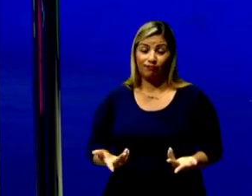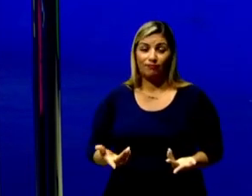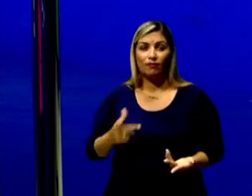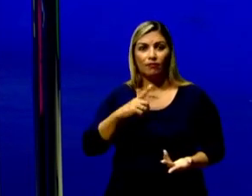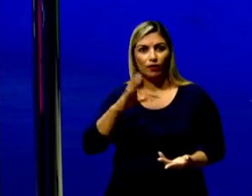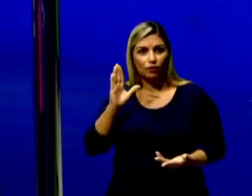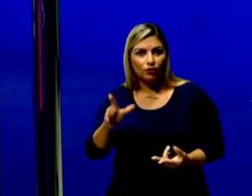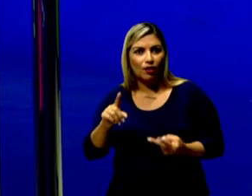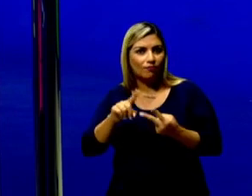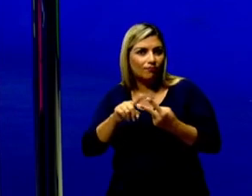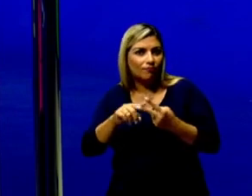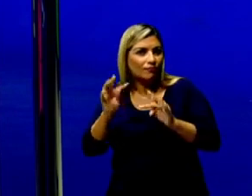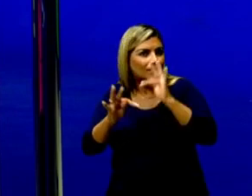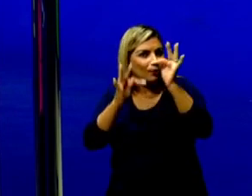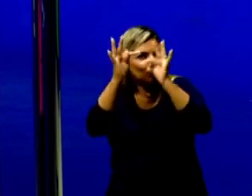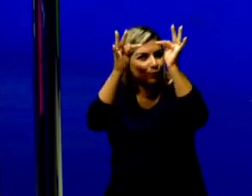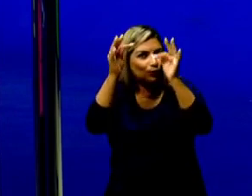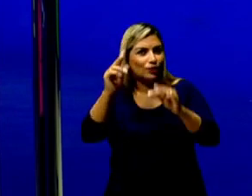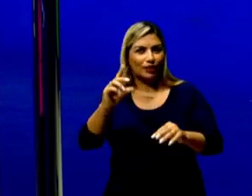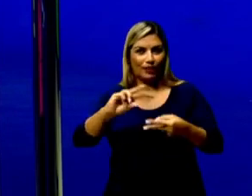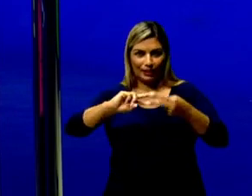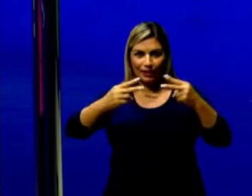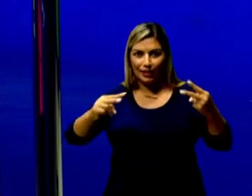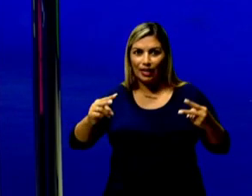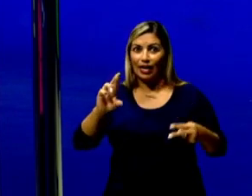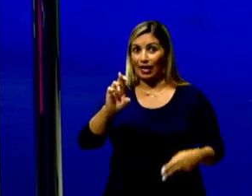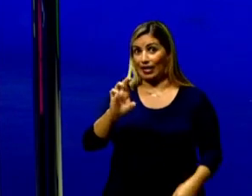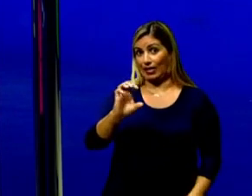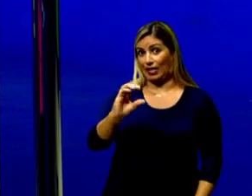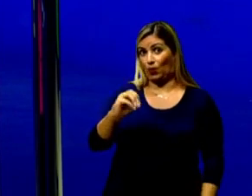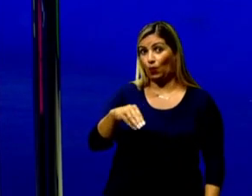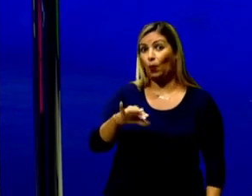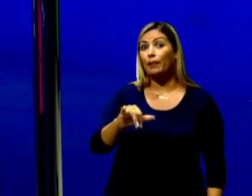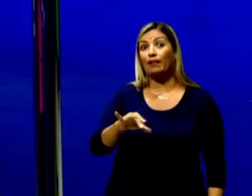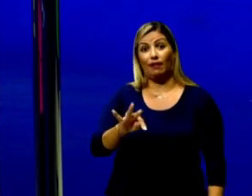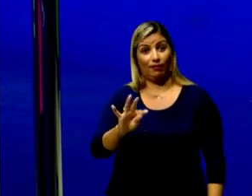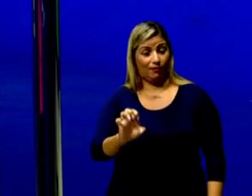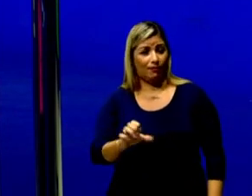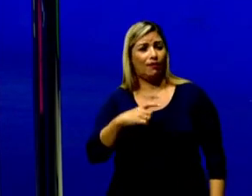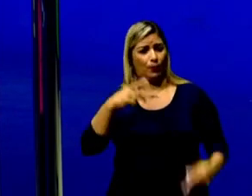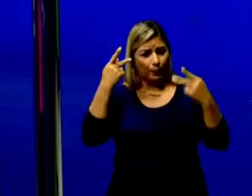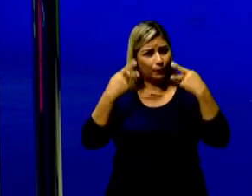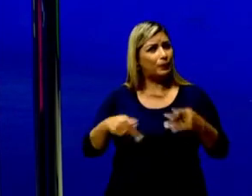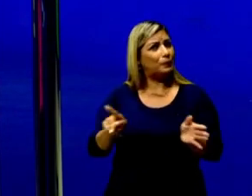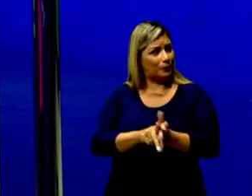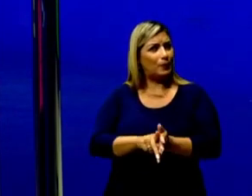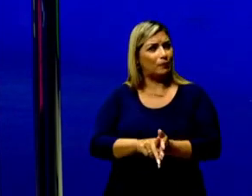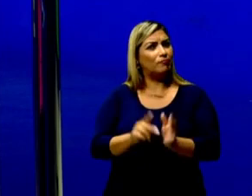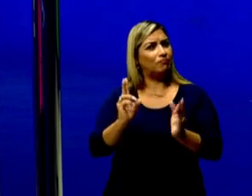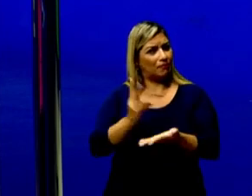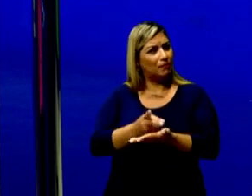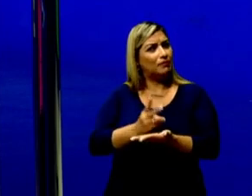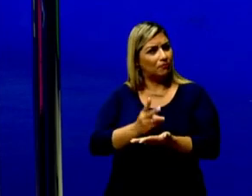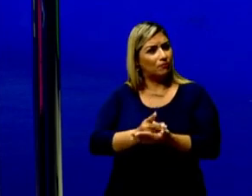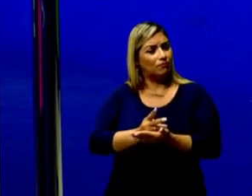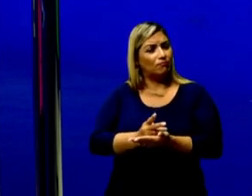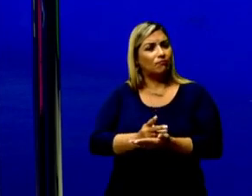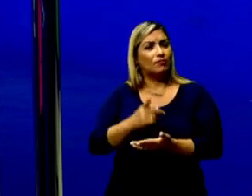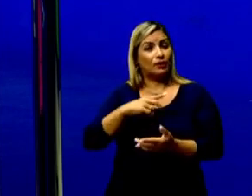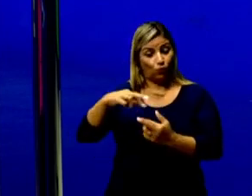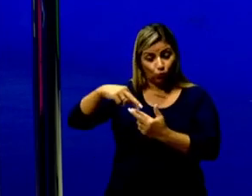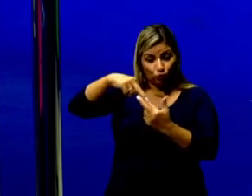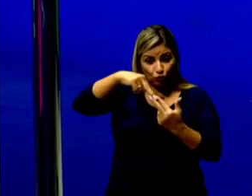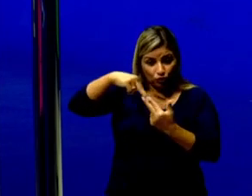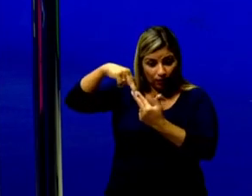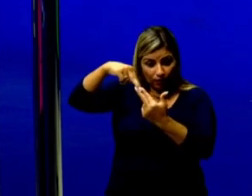produzida por meio da tecnologia do DNA recombinante, é a insulina humana, porque é o gene da insulina